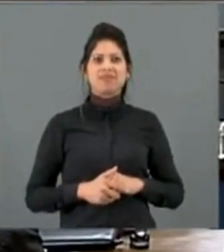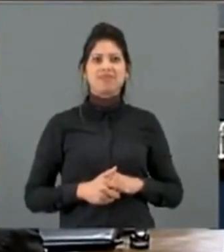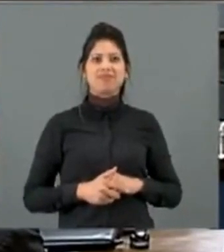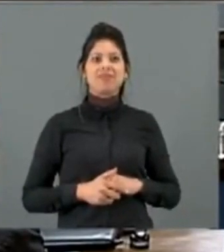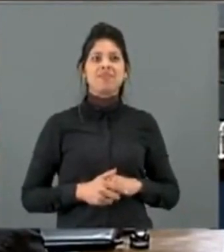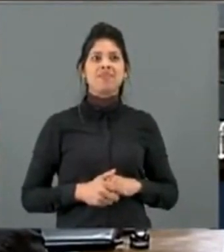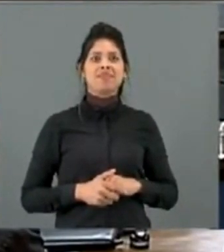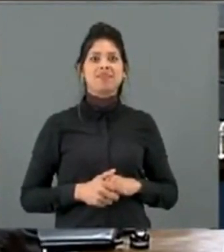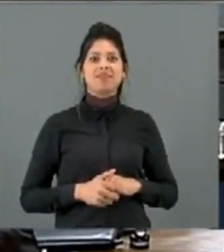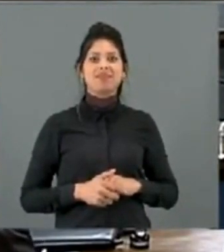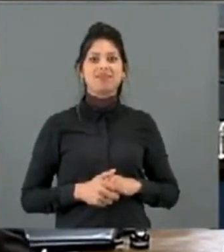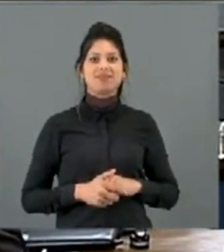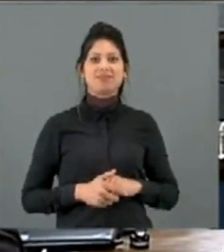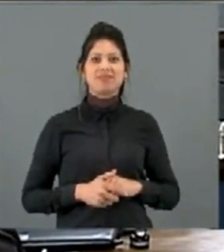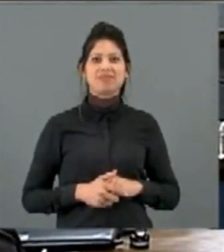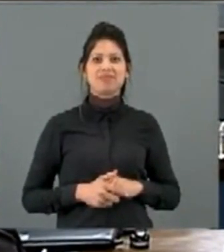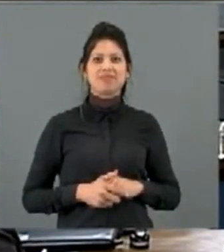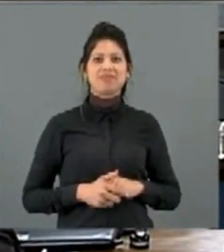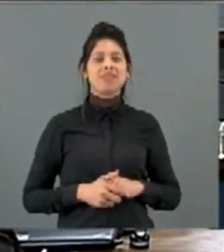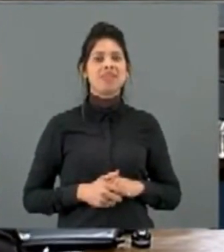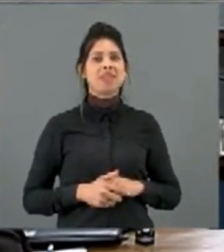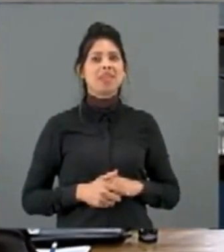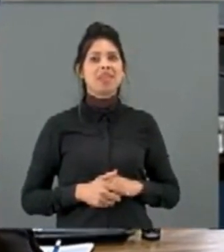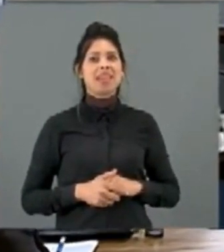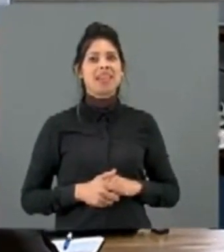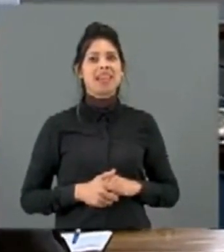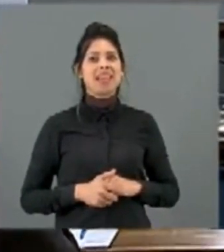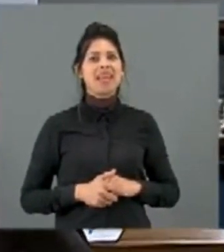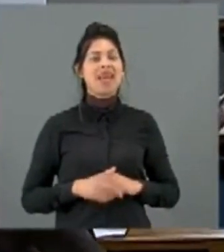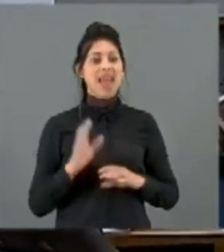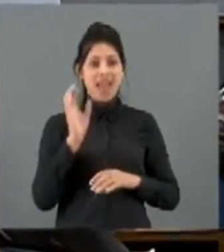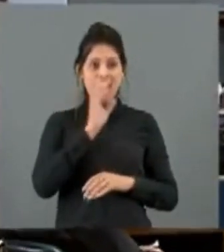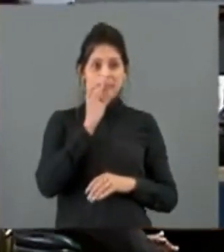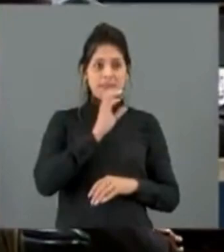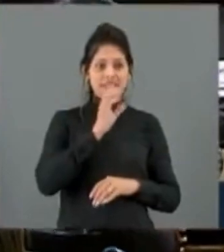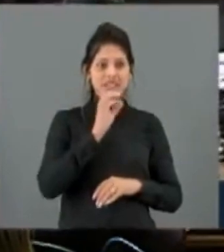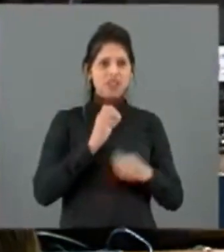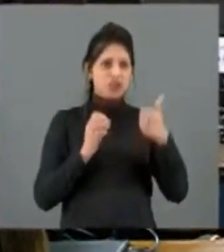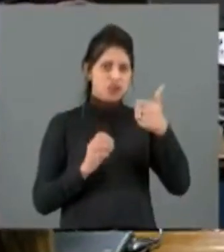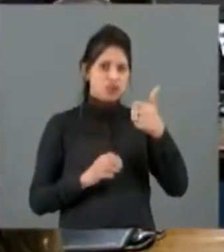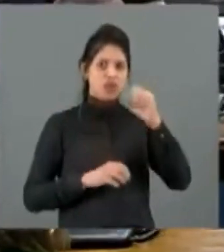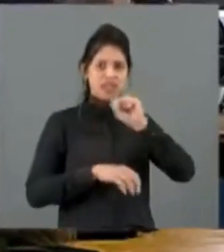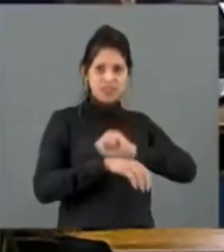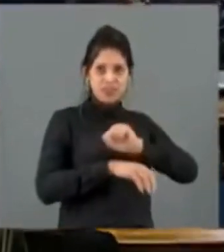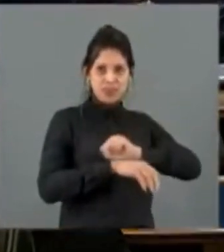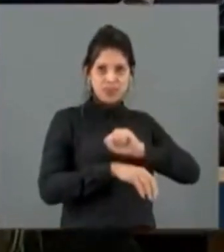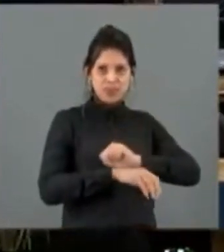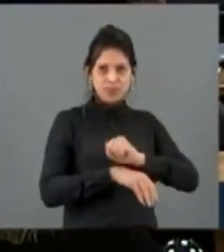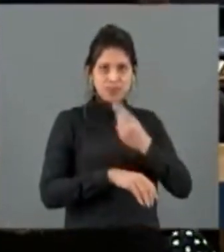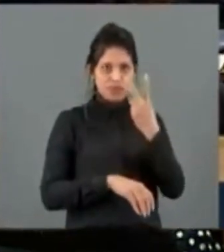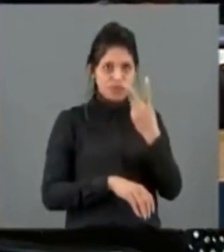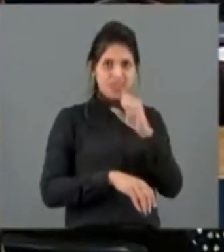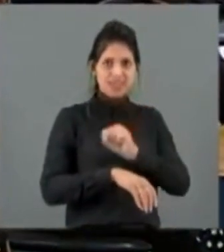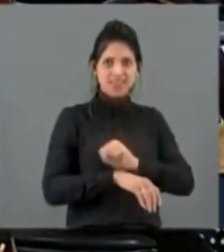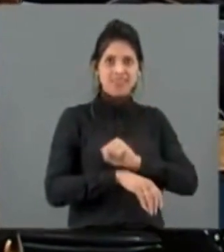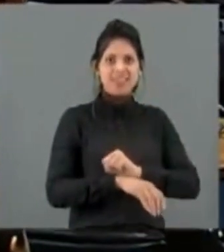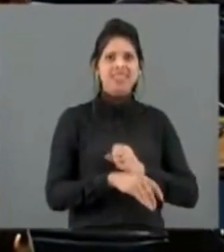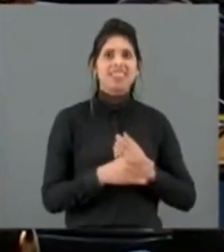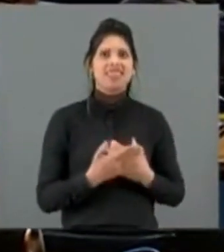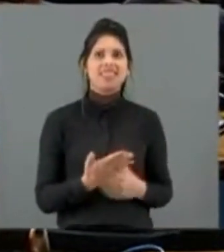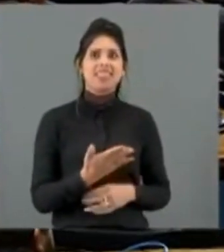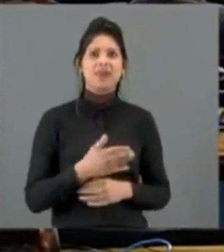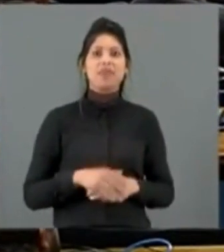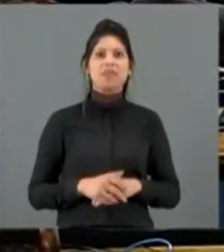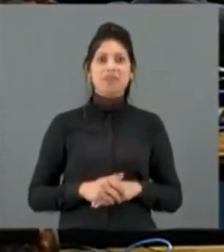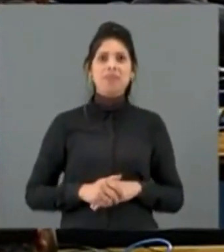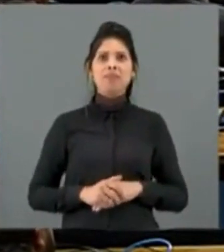Peço desculpa aí o meu amigo Sanderson, mas é dois segundinhos, Sanderson, para comentar algo que a doutora Carolina